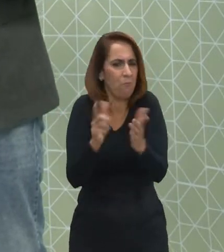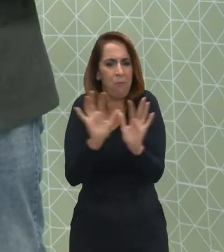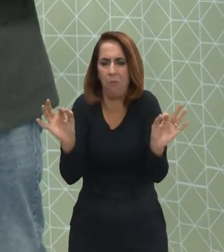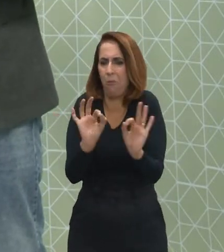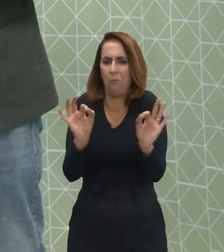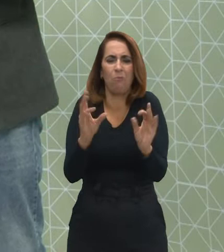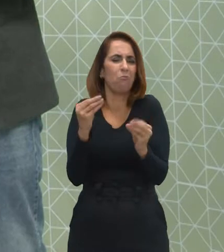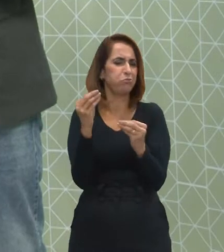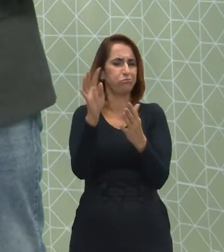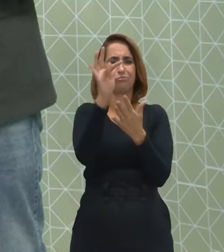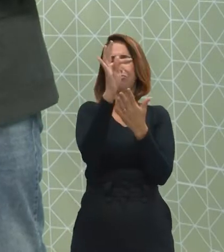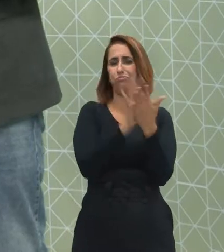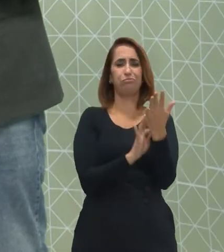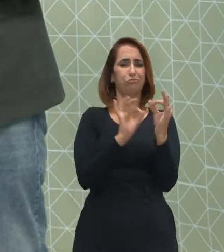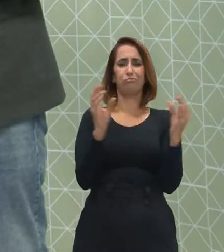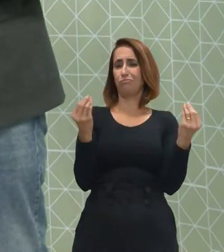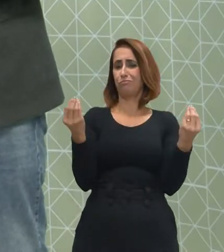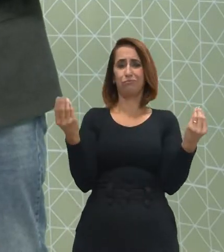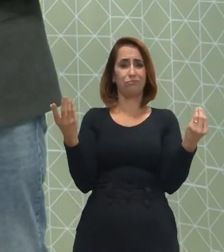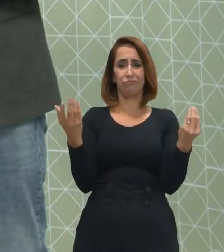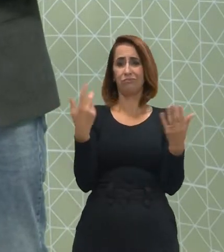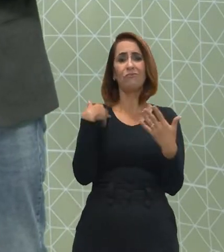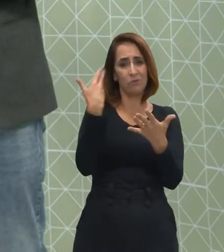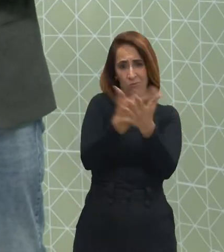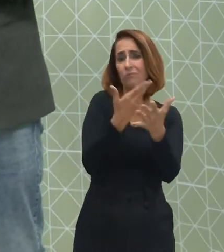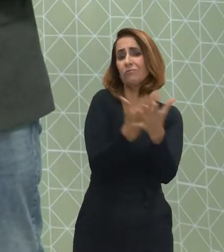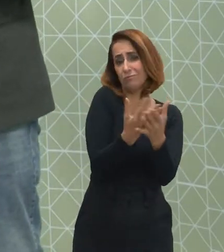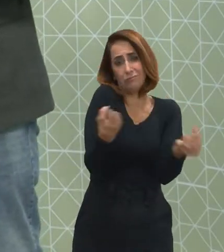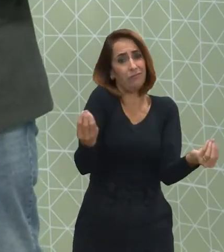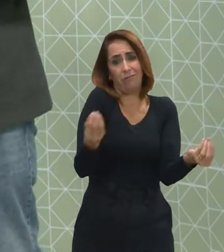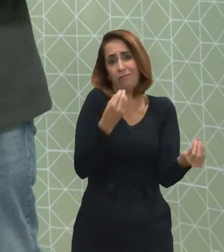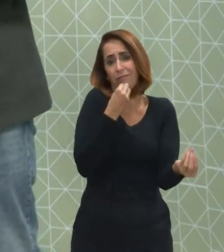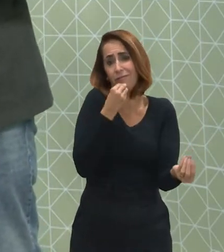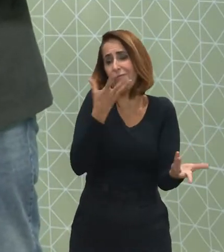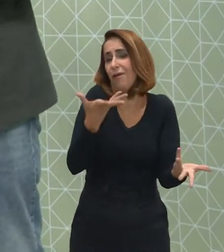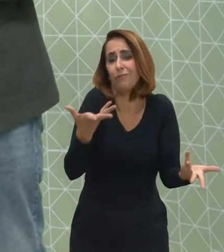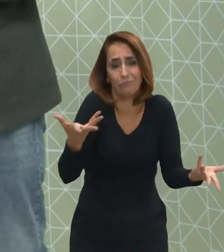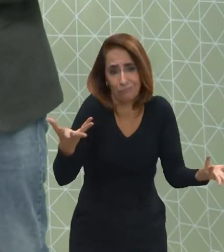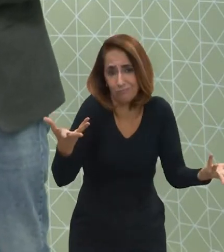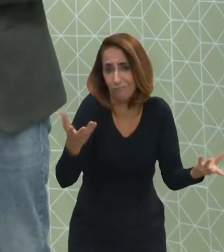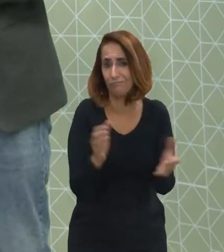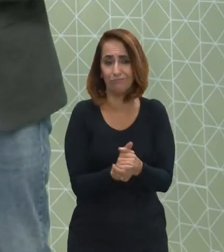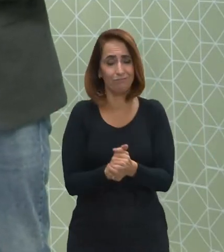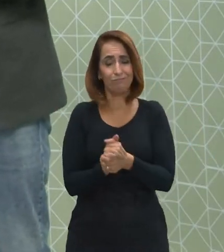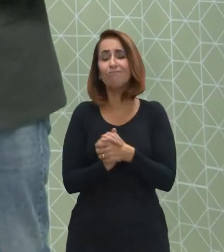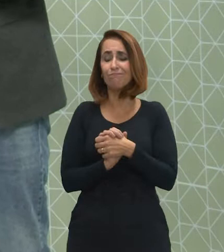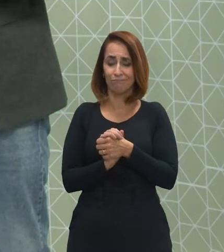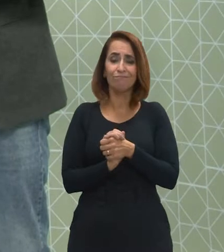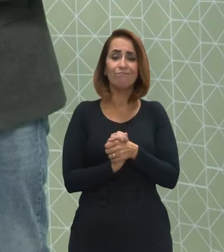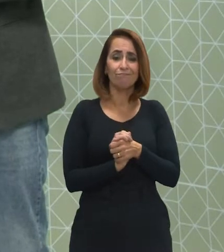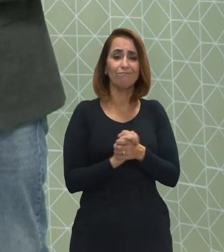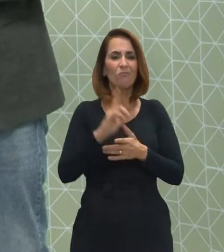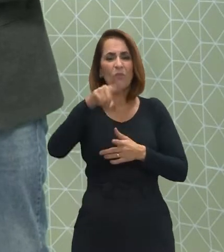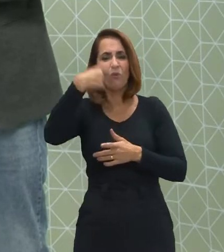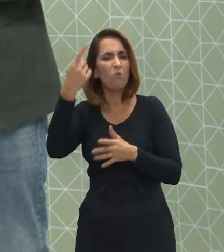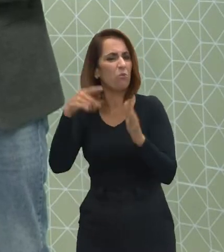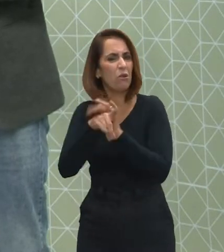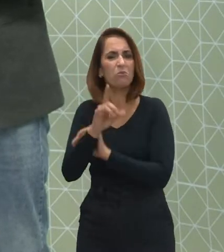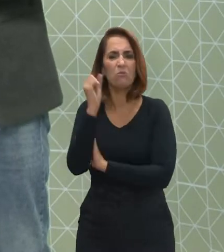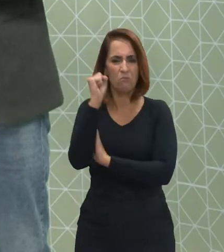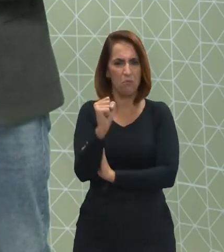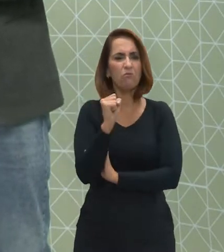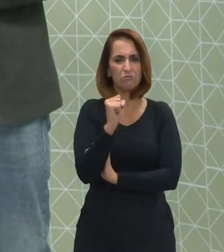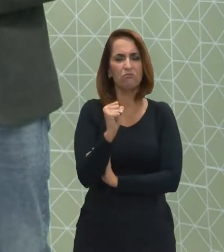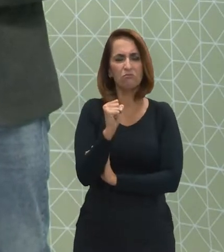textos, tá? E que vocês podem aí encontrar muitas questões. Outra questão que pode